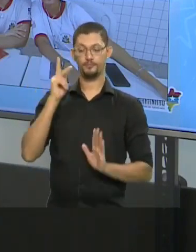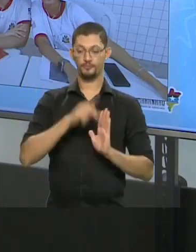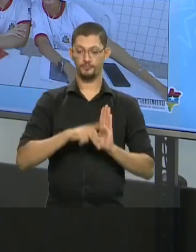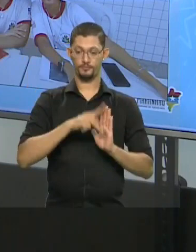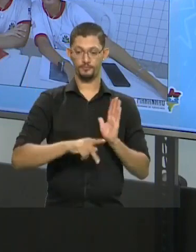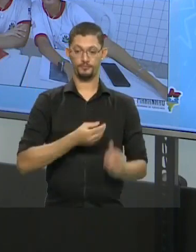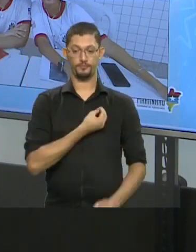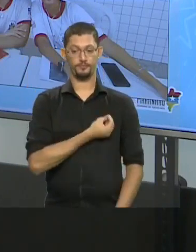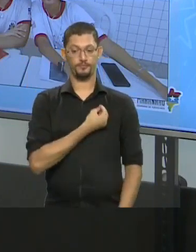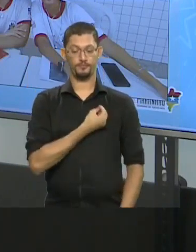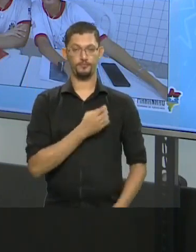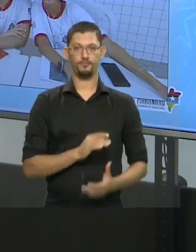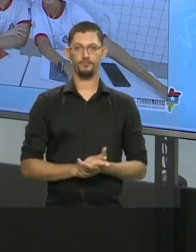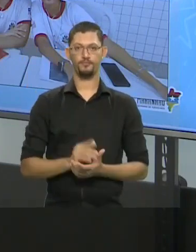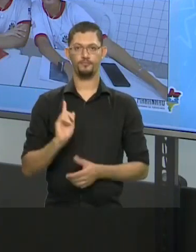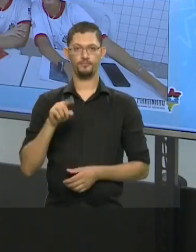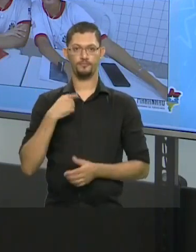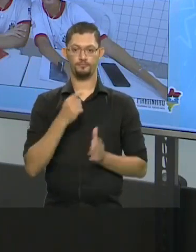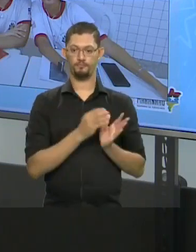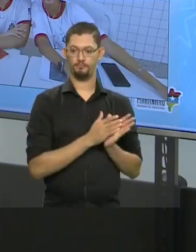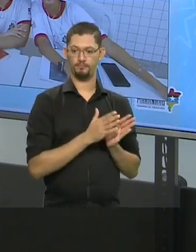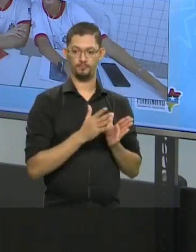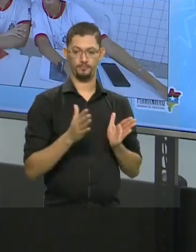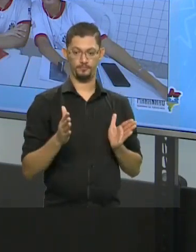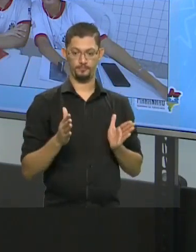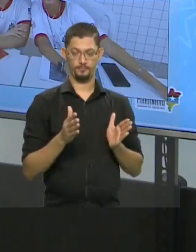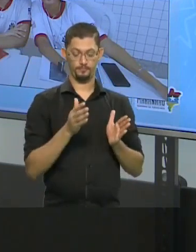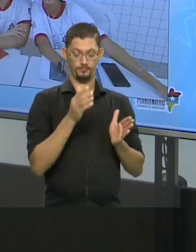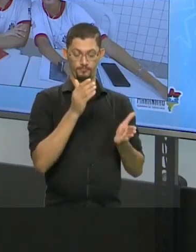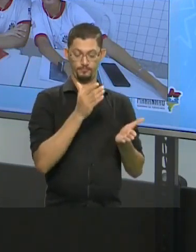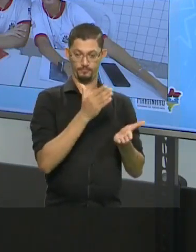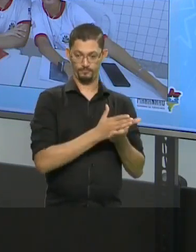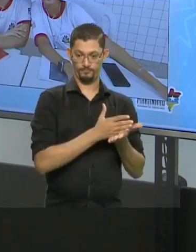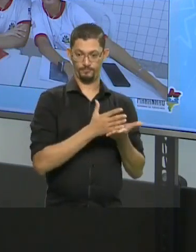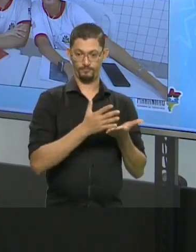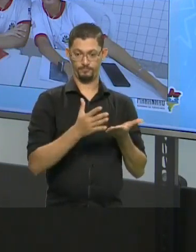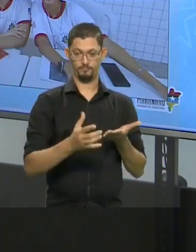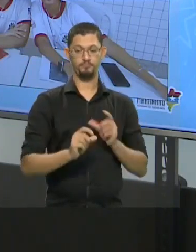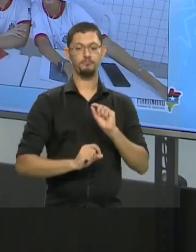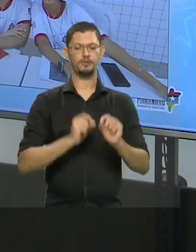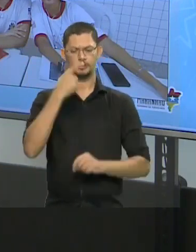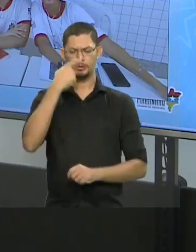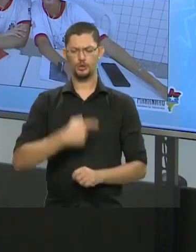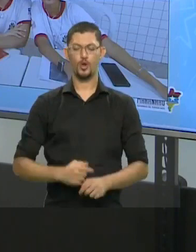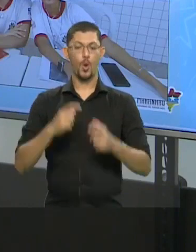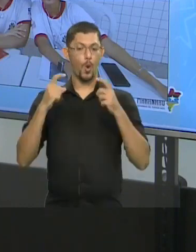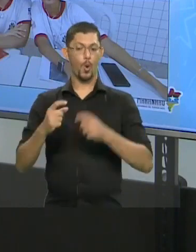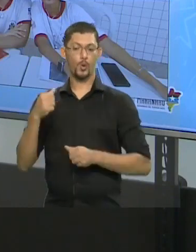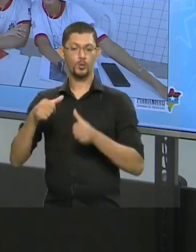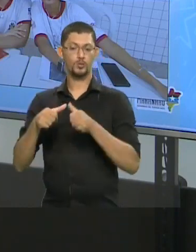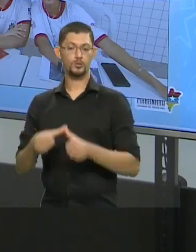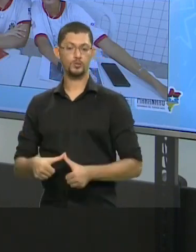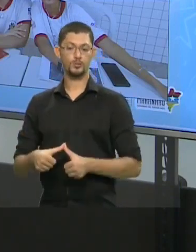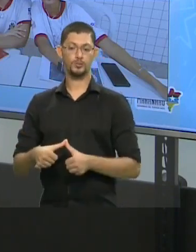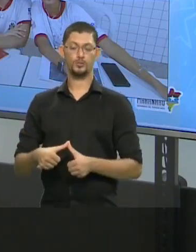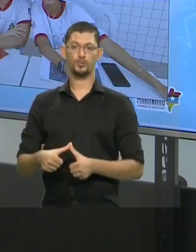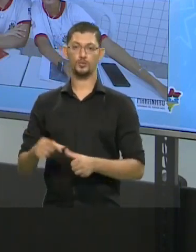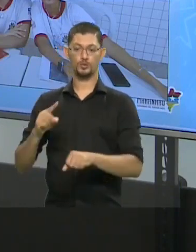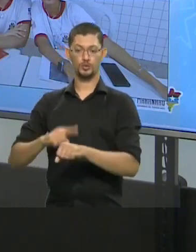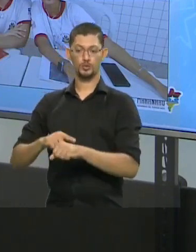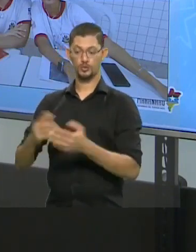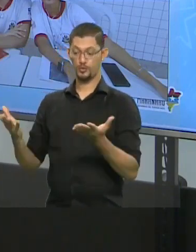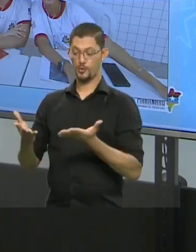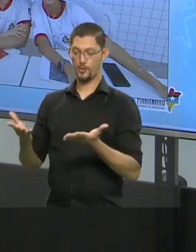vida é isso, a gente parte de um ponto inicial, quem eu sou, onde eu estou, como eu estou no momento